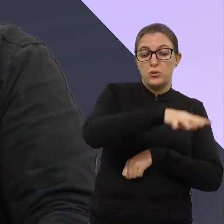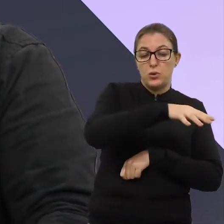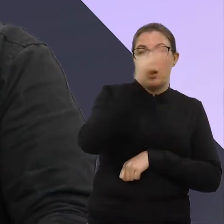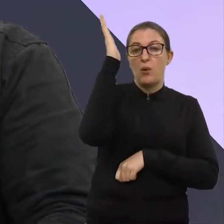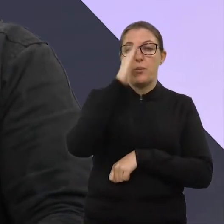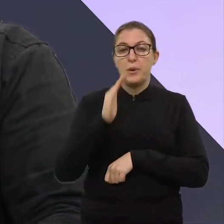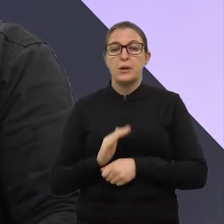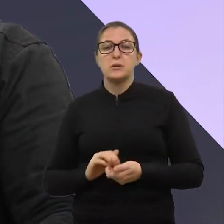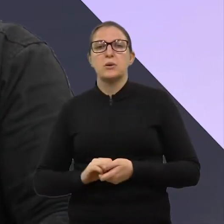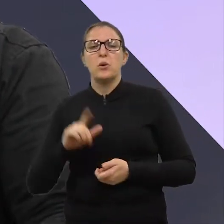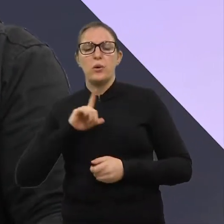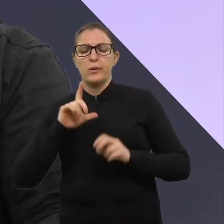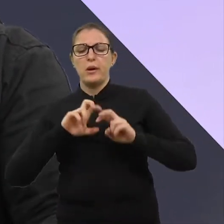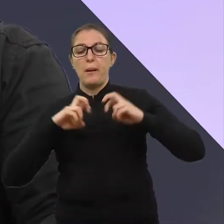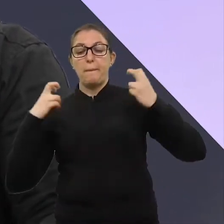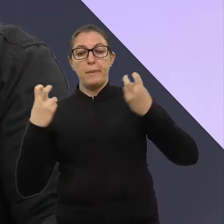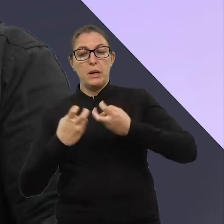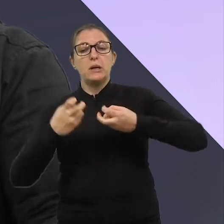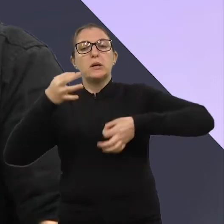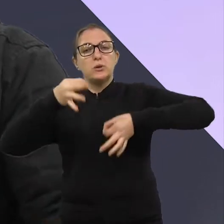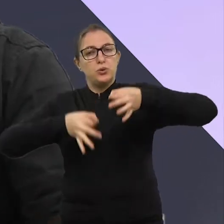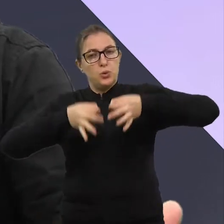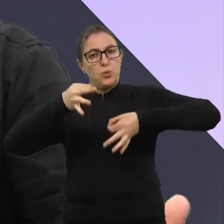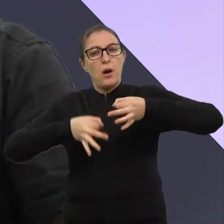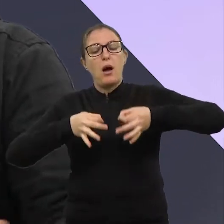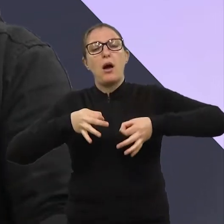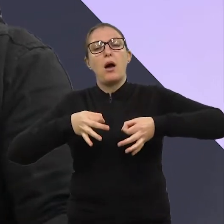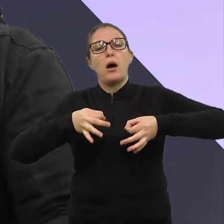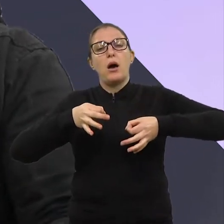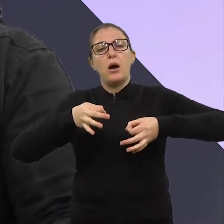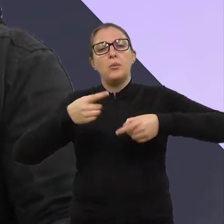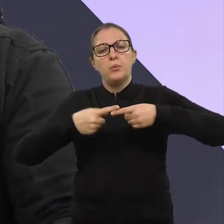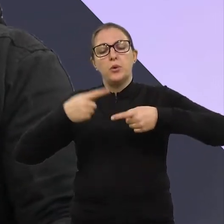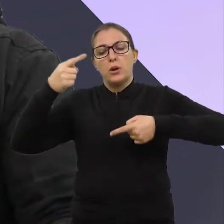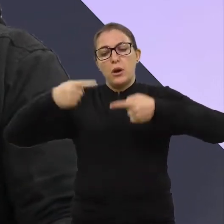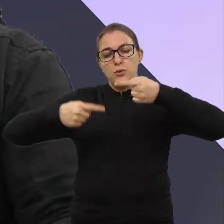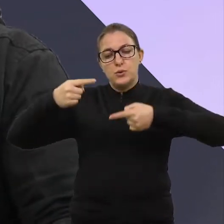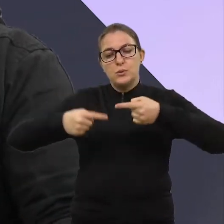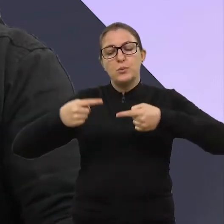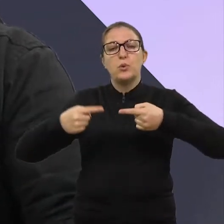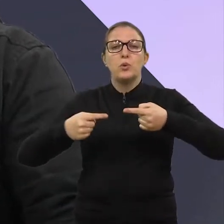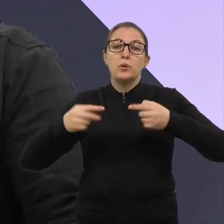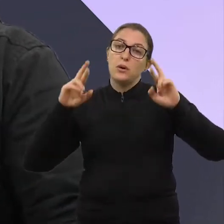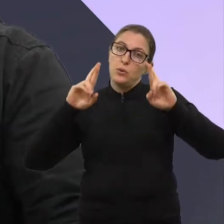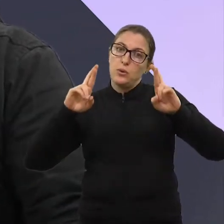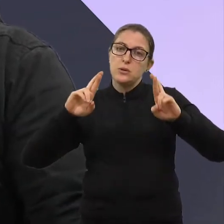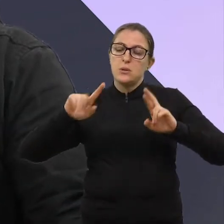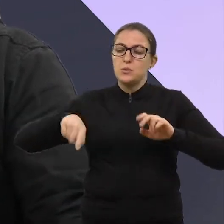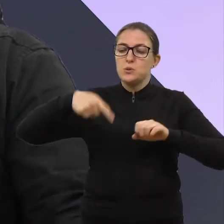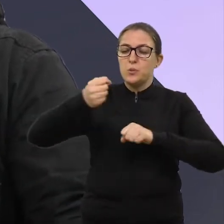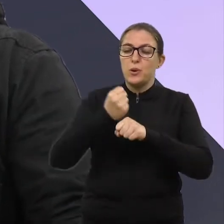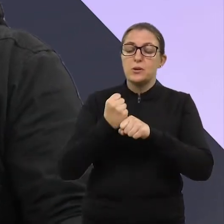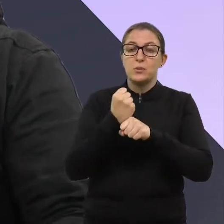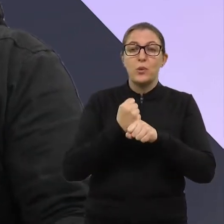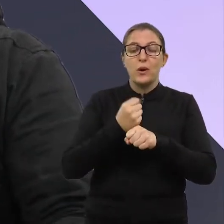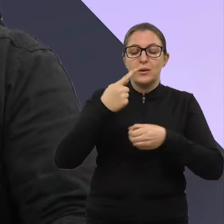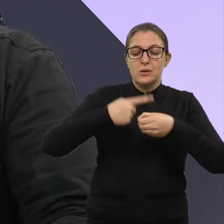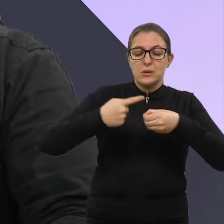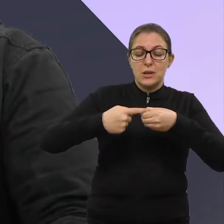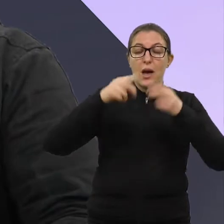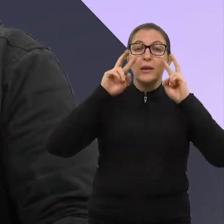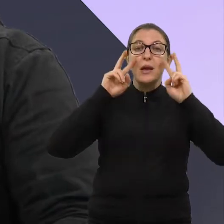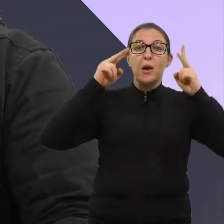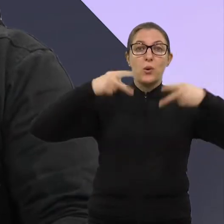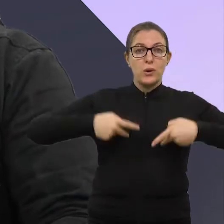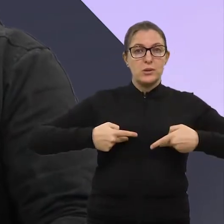música, uma performance bastante diferente e, quem sabe, para o ano que vem, sermos já reconhecidos como uma cidade dos festivais. Afinal, temos um festival de dança,